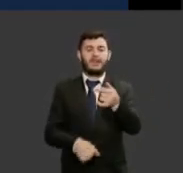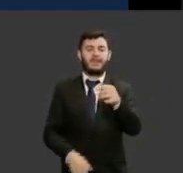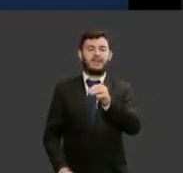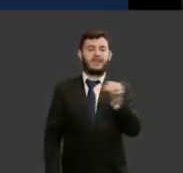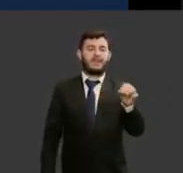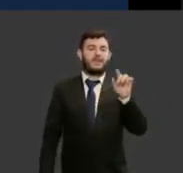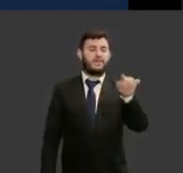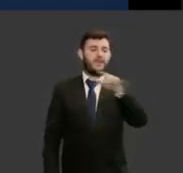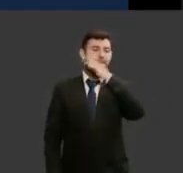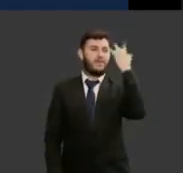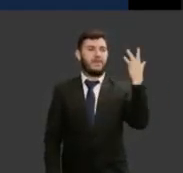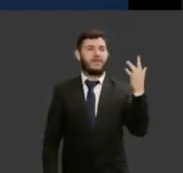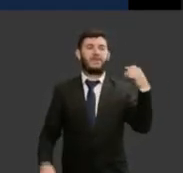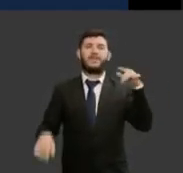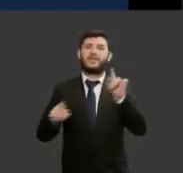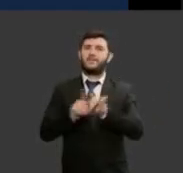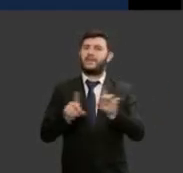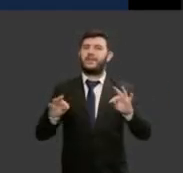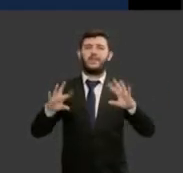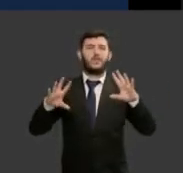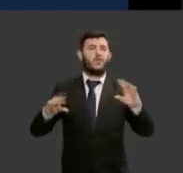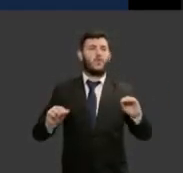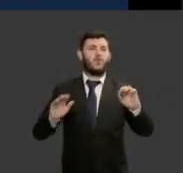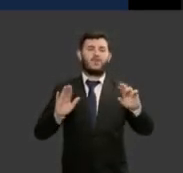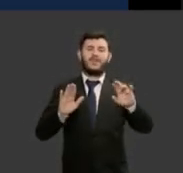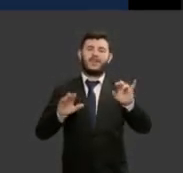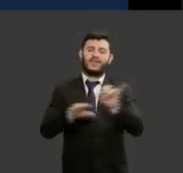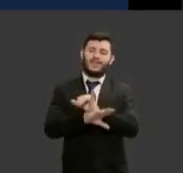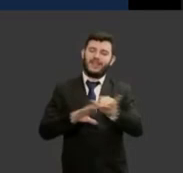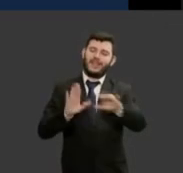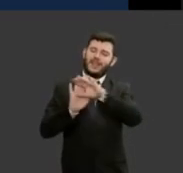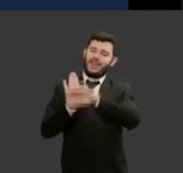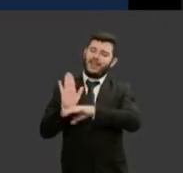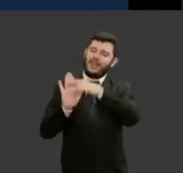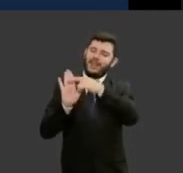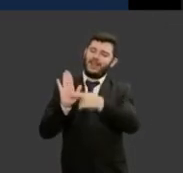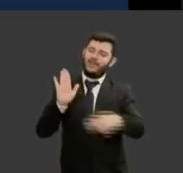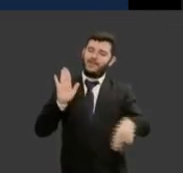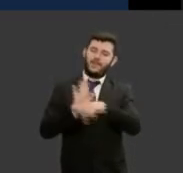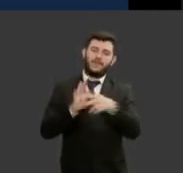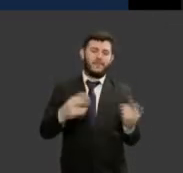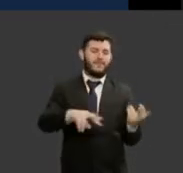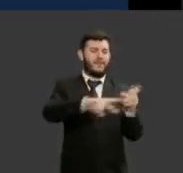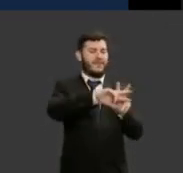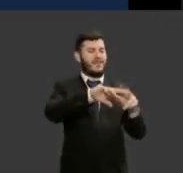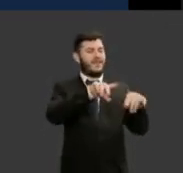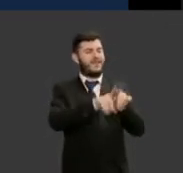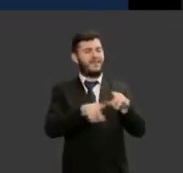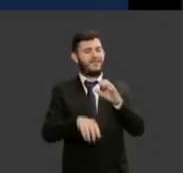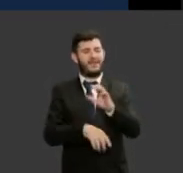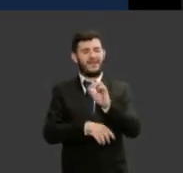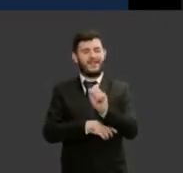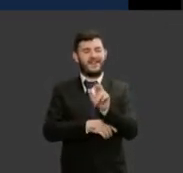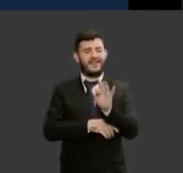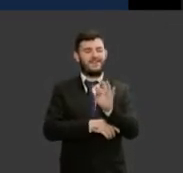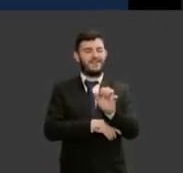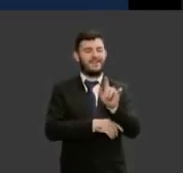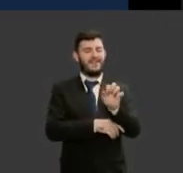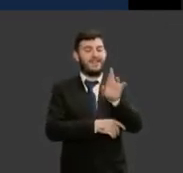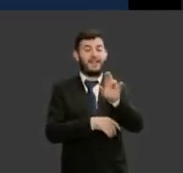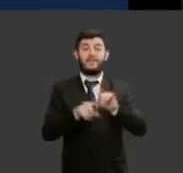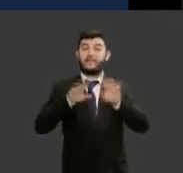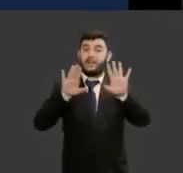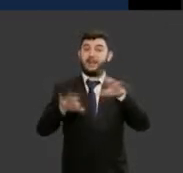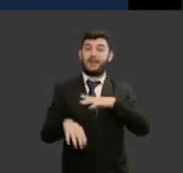incluídos todos os regimes e também as prisões cautelares nós temos 37 mil mulheres